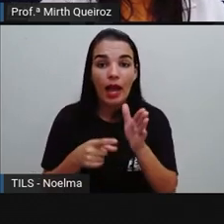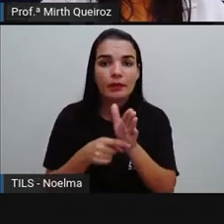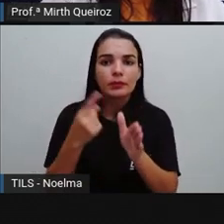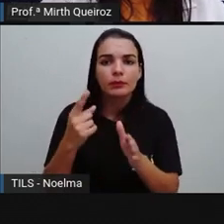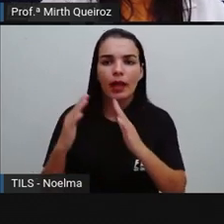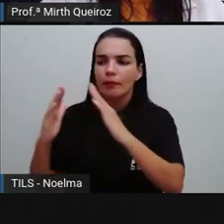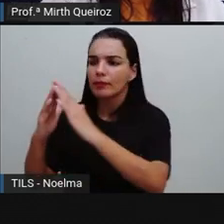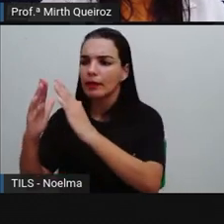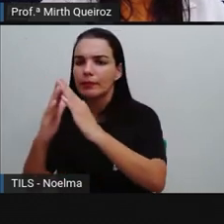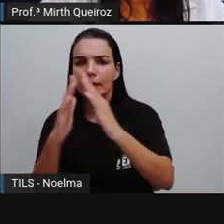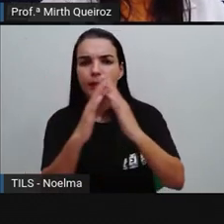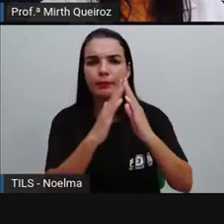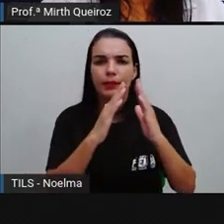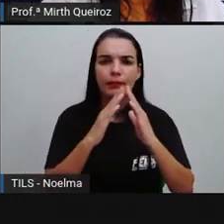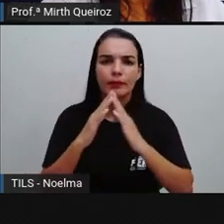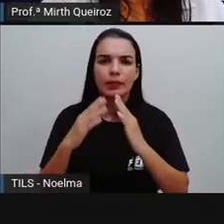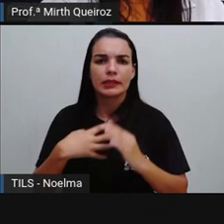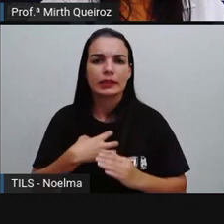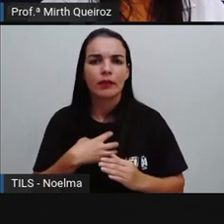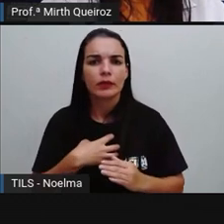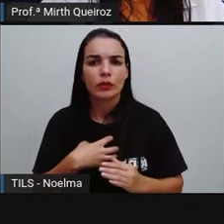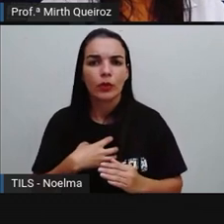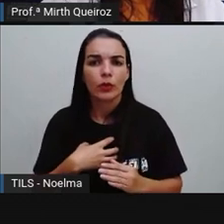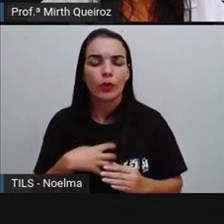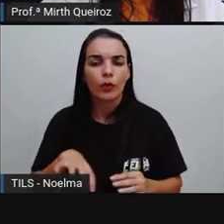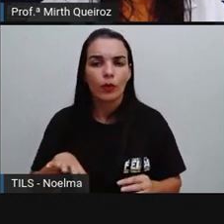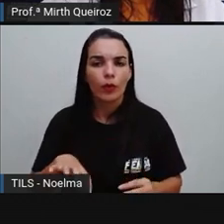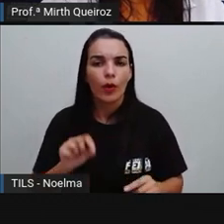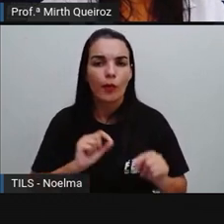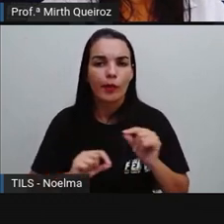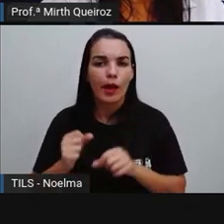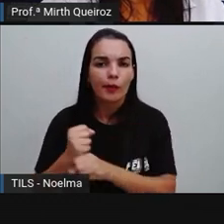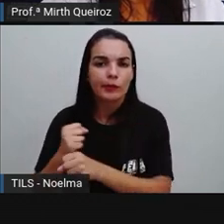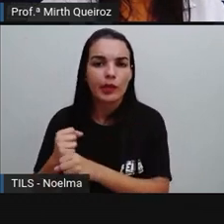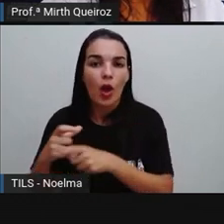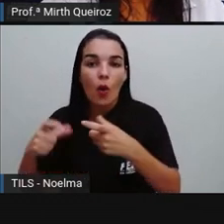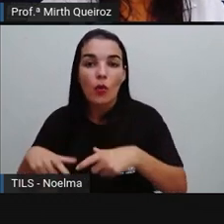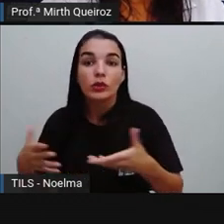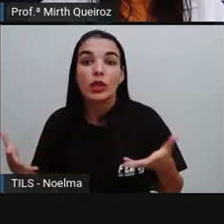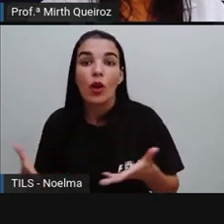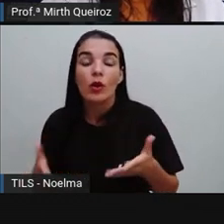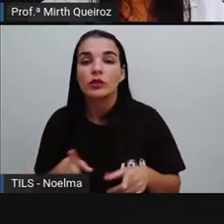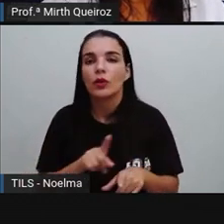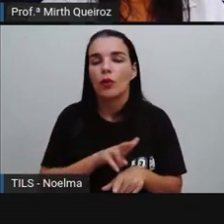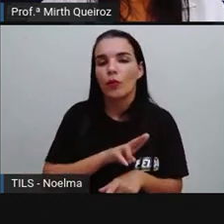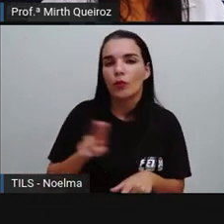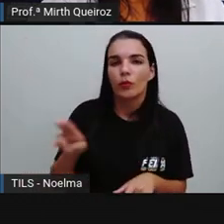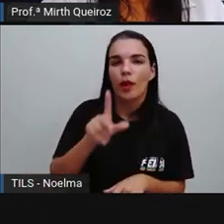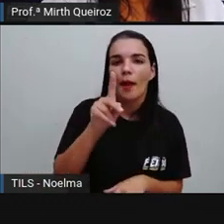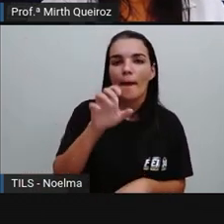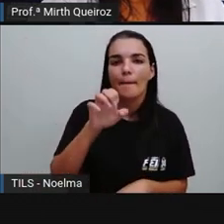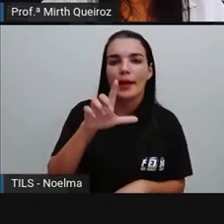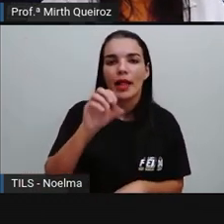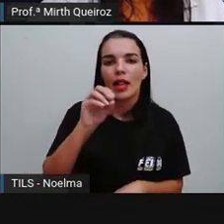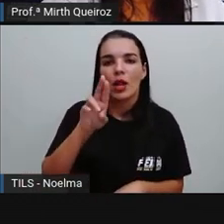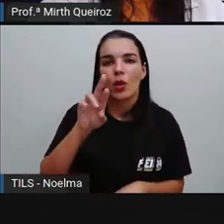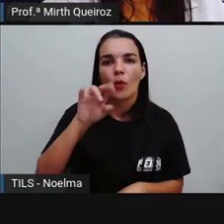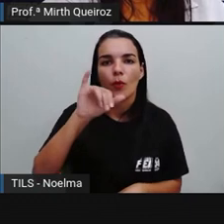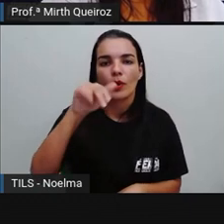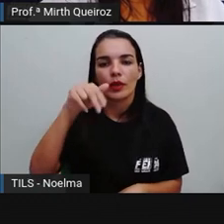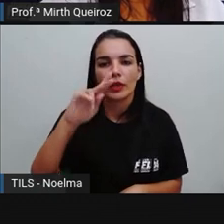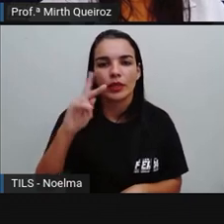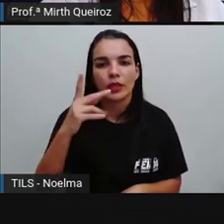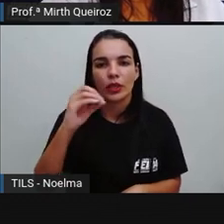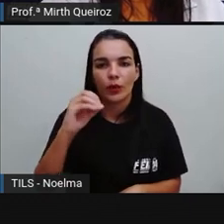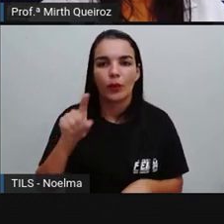habitações de Salvador como cidade foram construídas onde hoje é o Pelourinho. Do centro histórico a